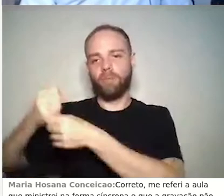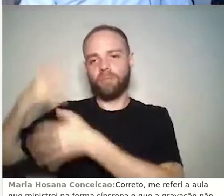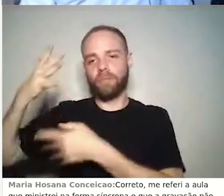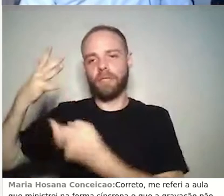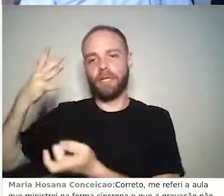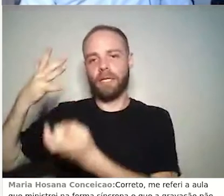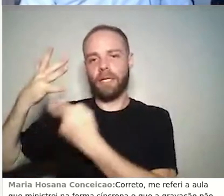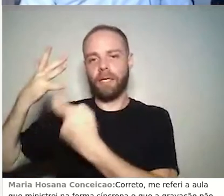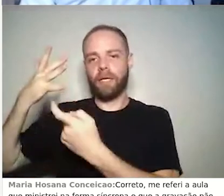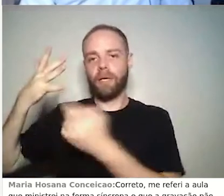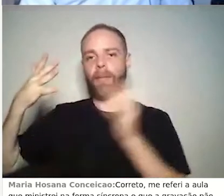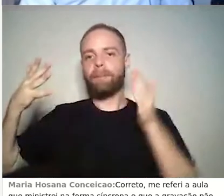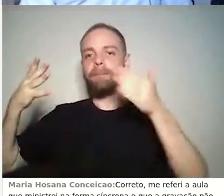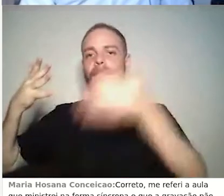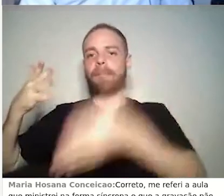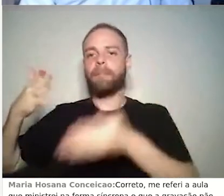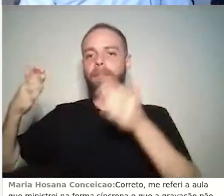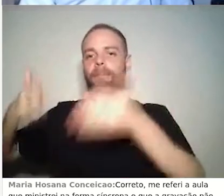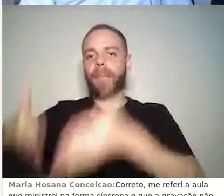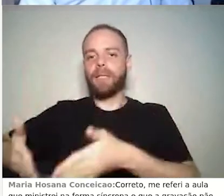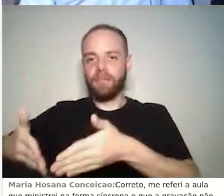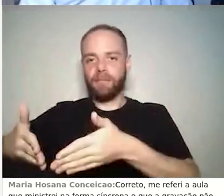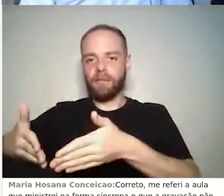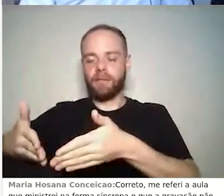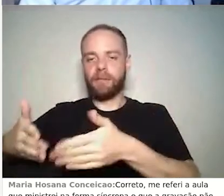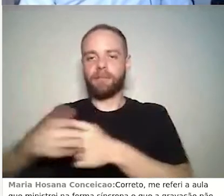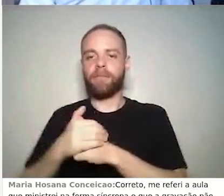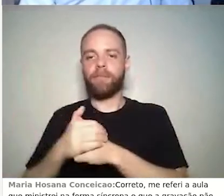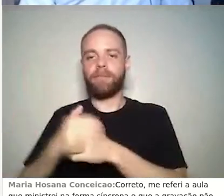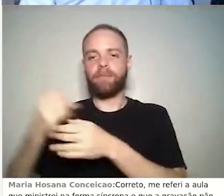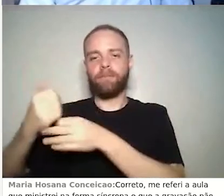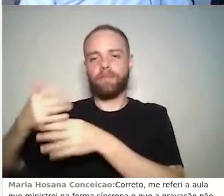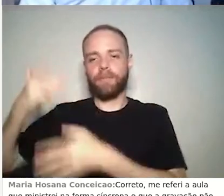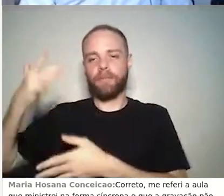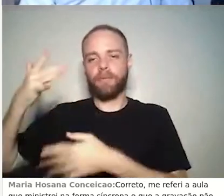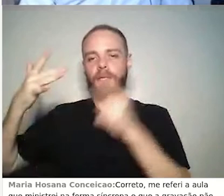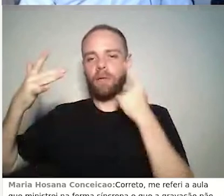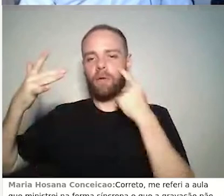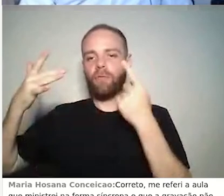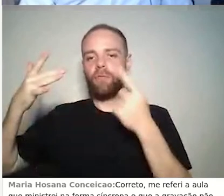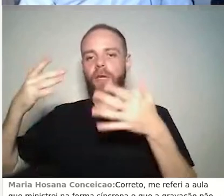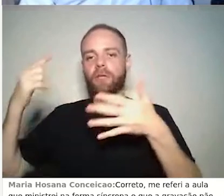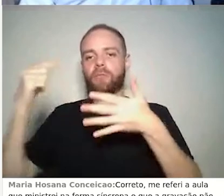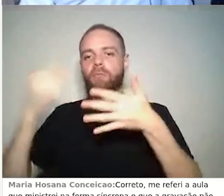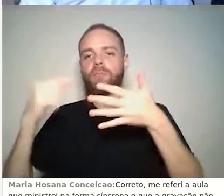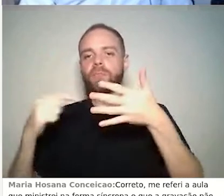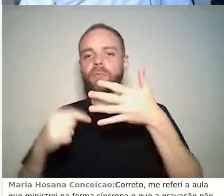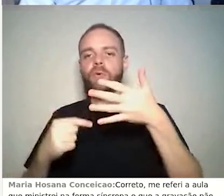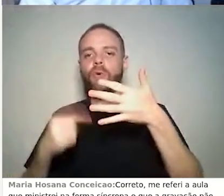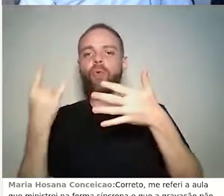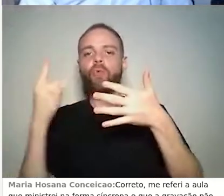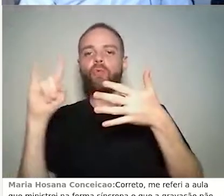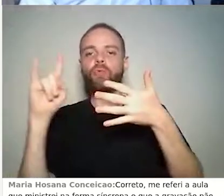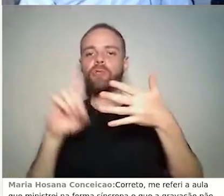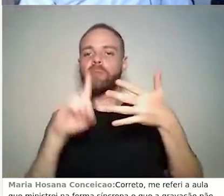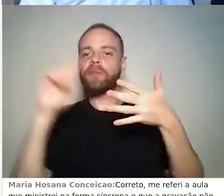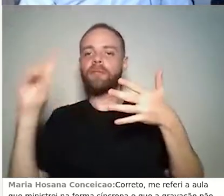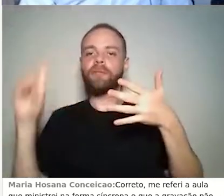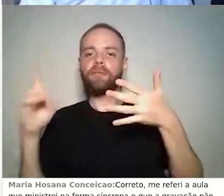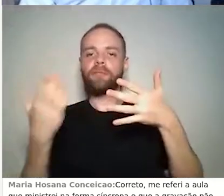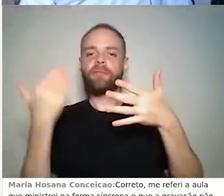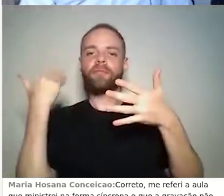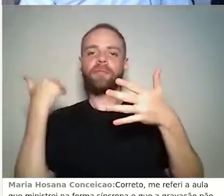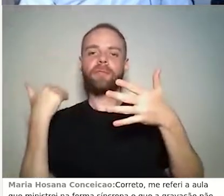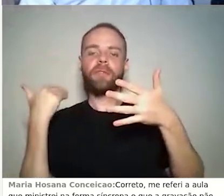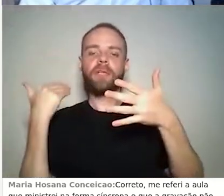participantes, navegação participantes, eu vejo qual foi a última vez que o aluno entrou, então eu